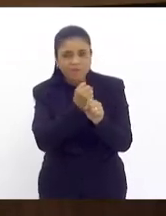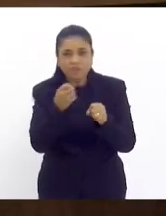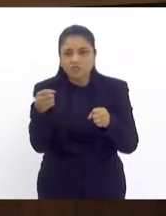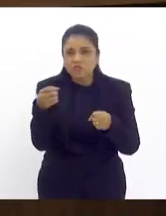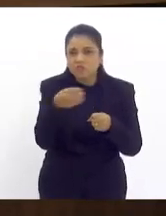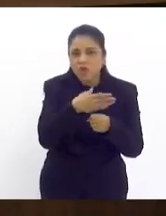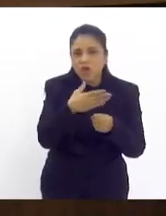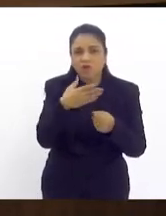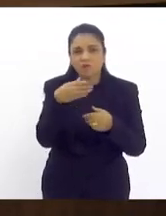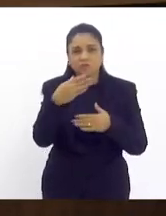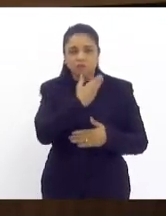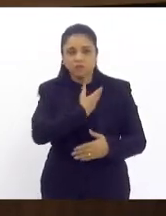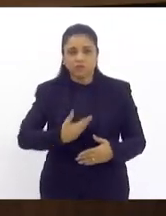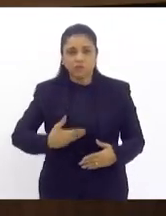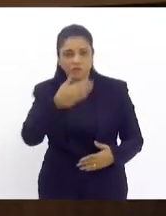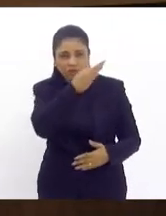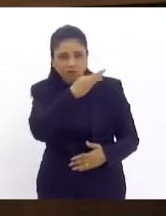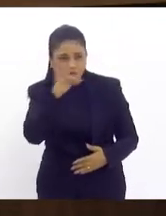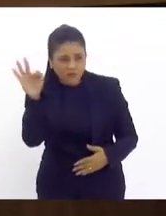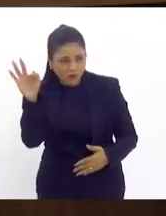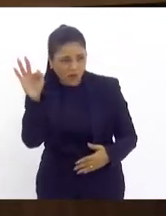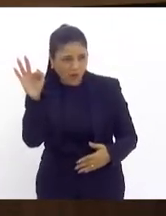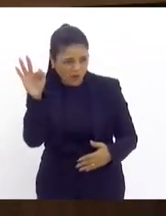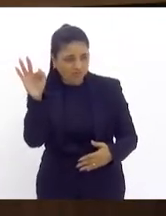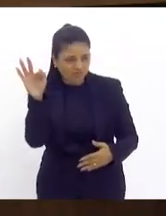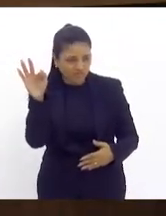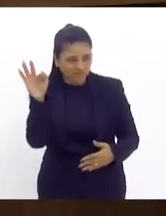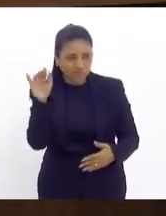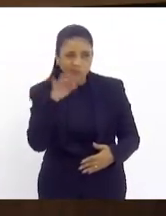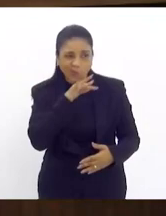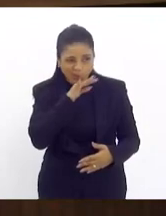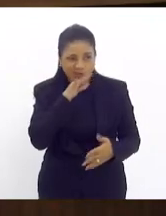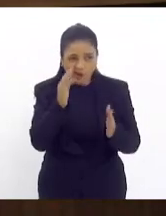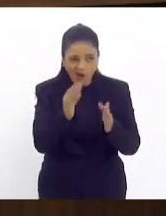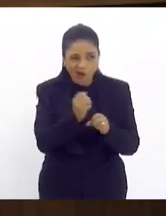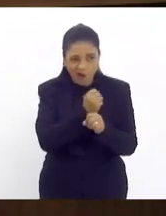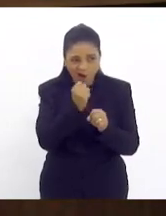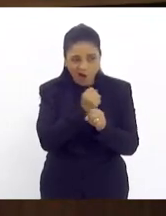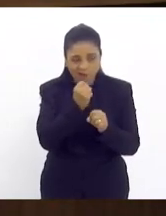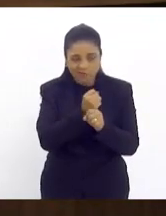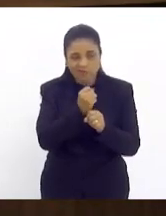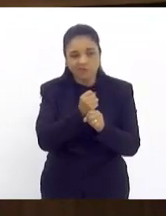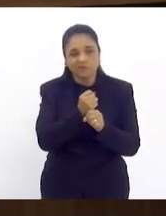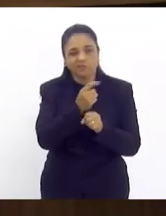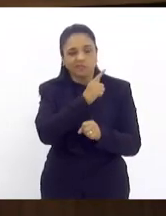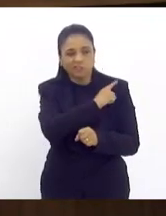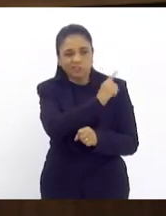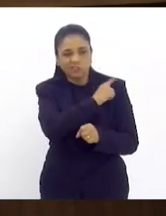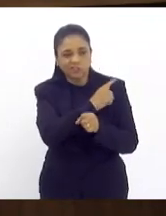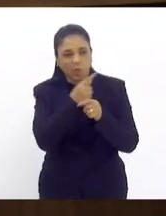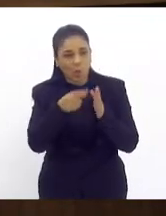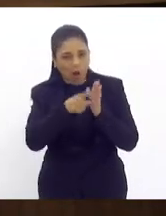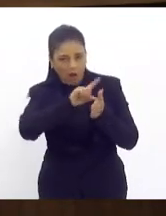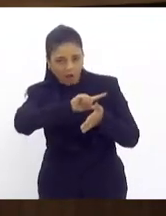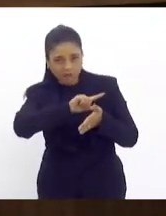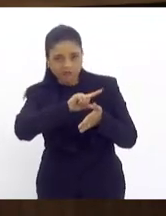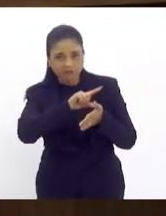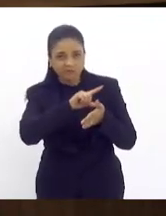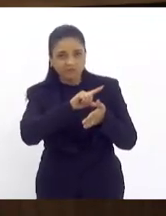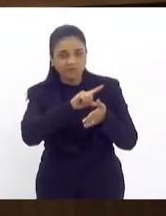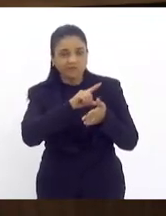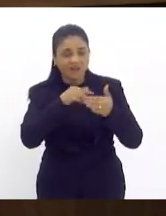governo federal mas obra porca do governo federal em gestões anteriores essas caixas d'água